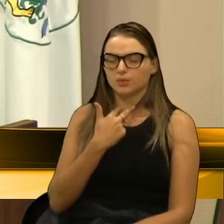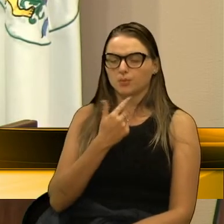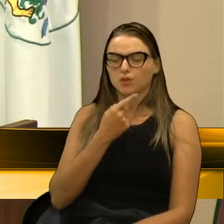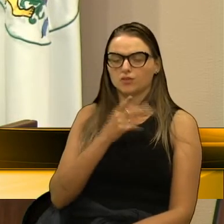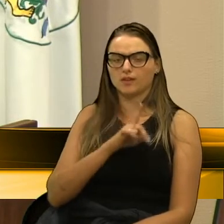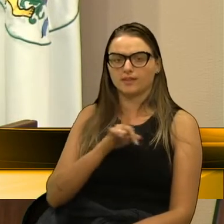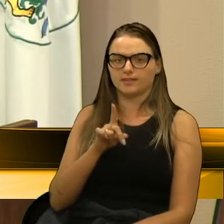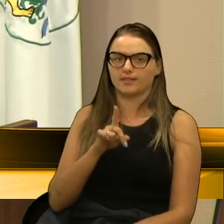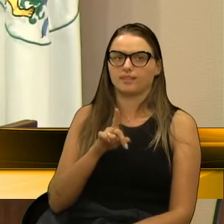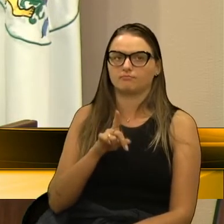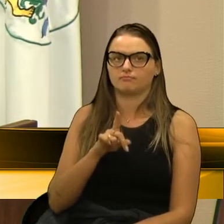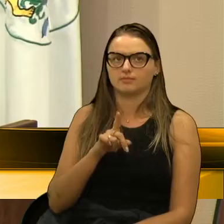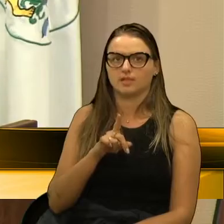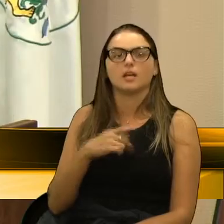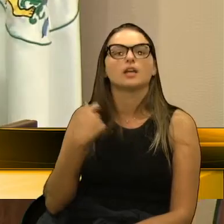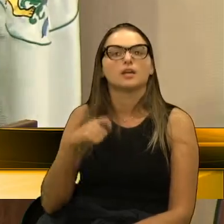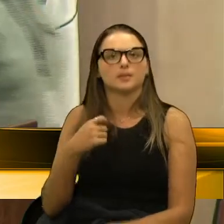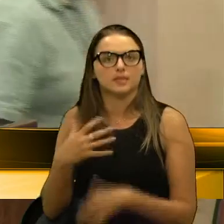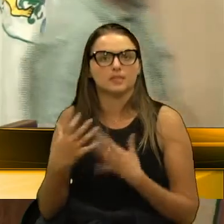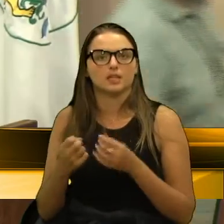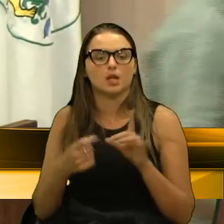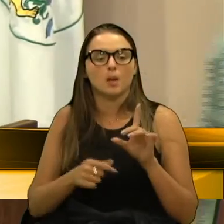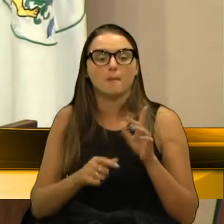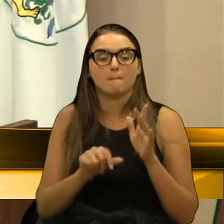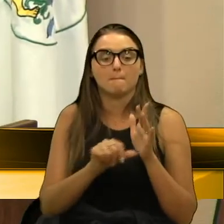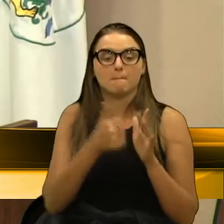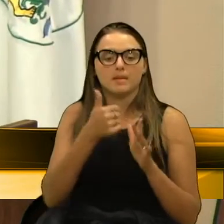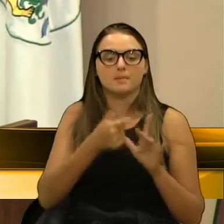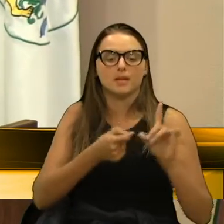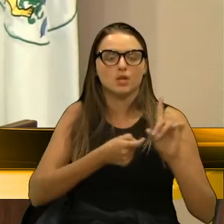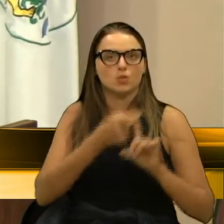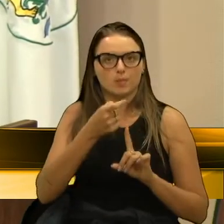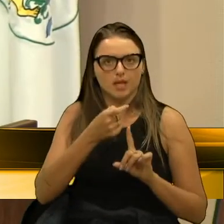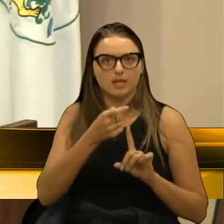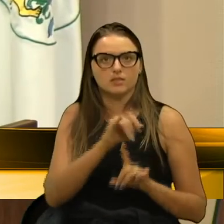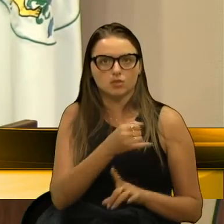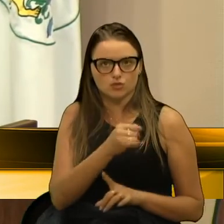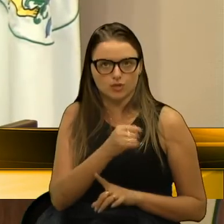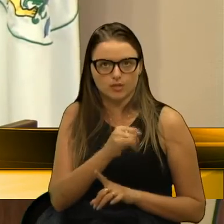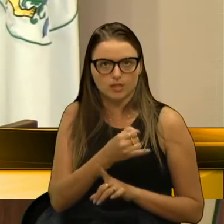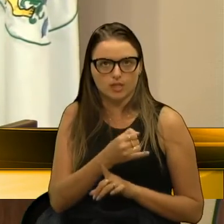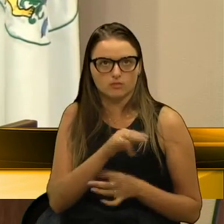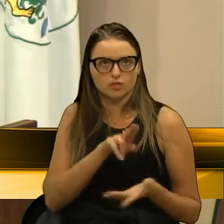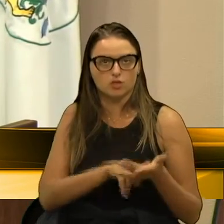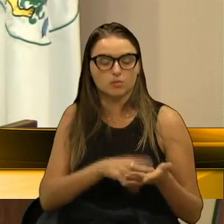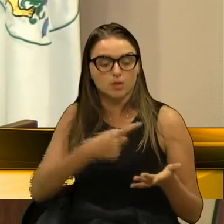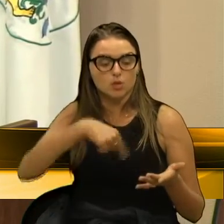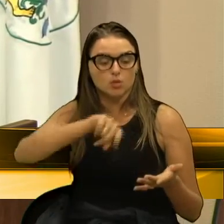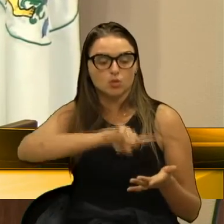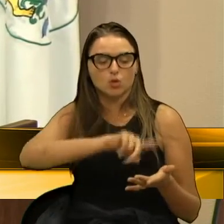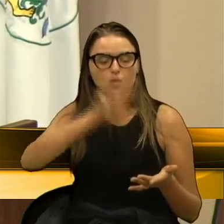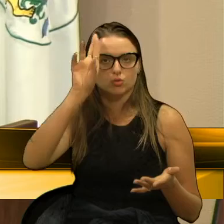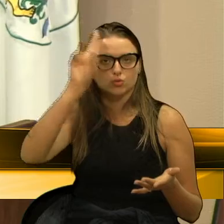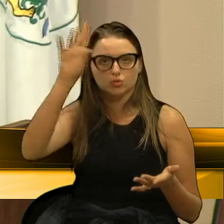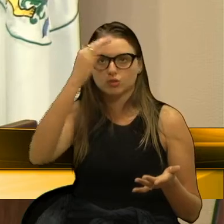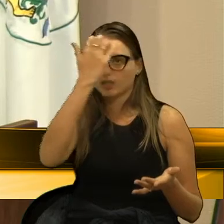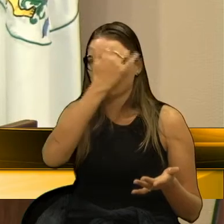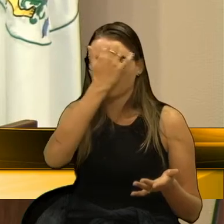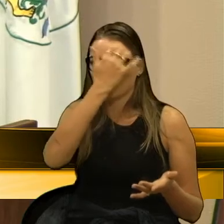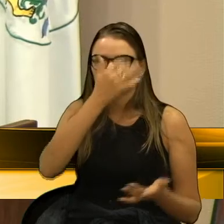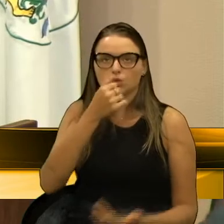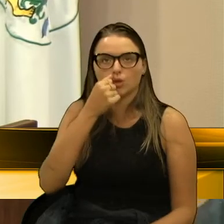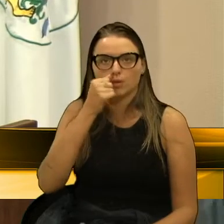que, durante o primeiro mês de mandato, já pode se sentir no nosso prefeito Adiló e na Paula